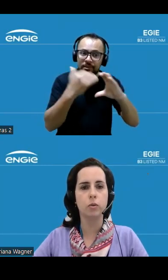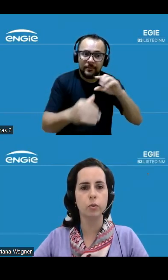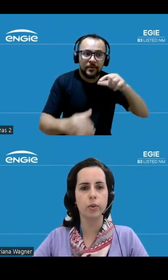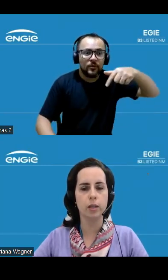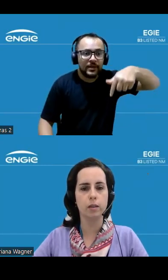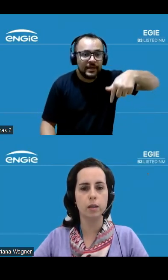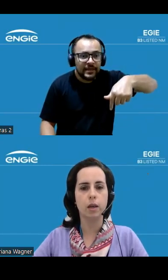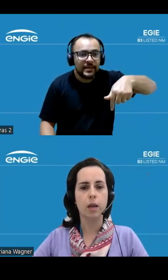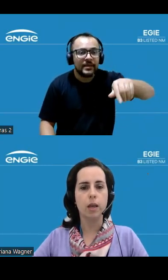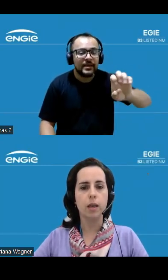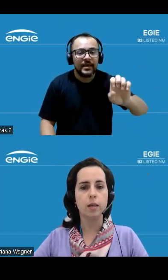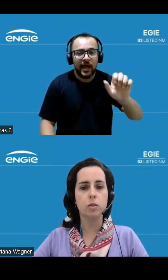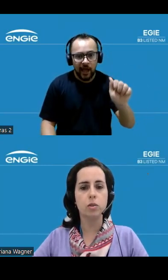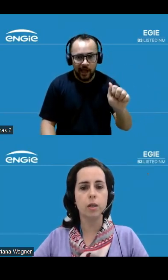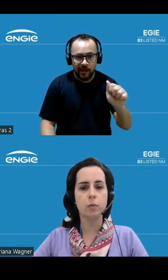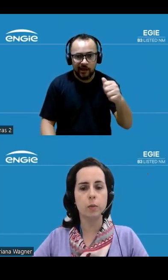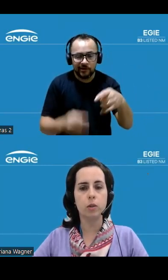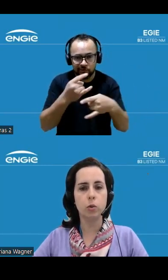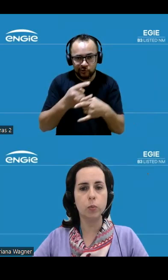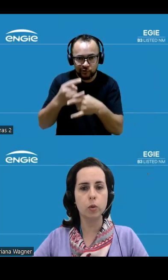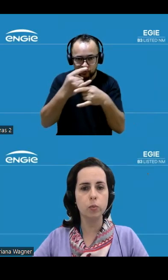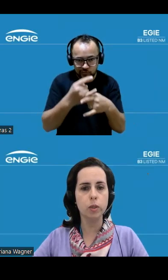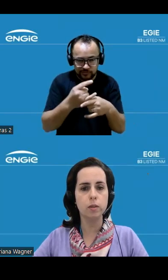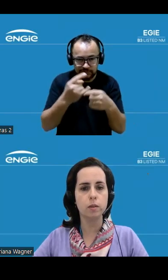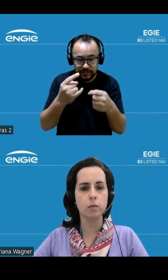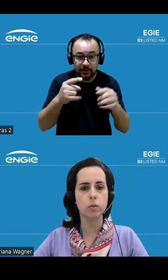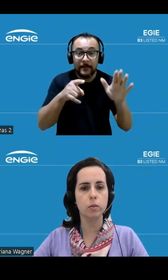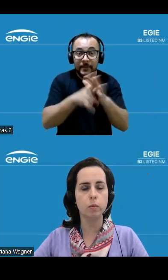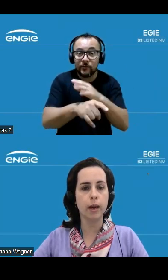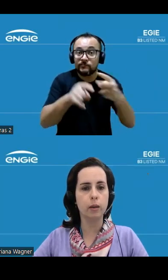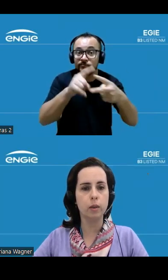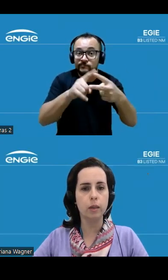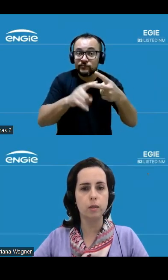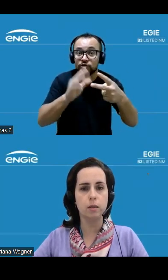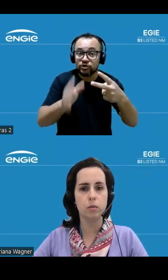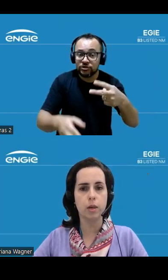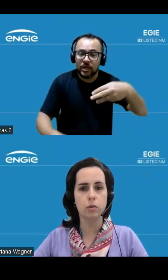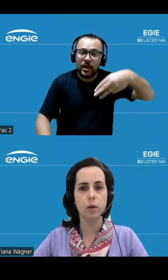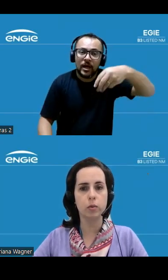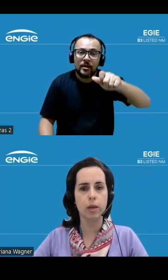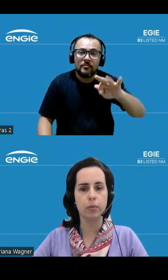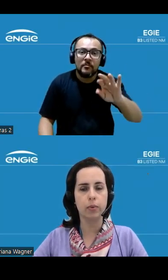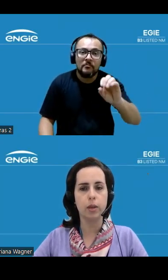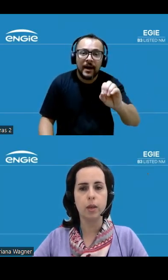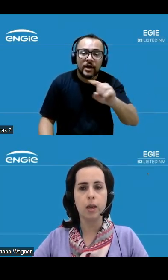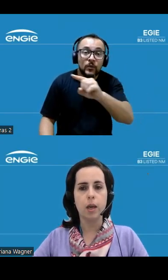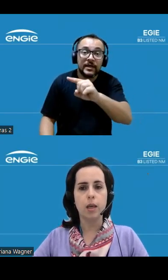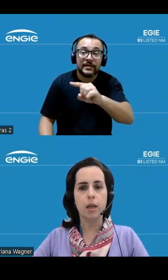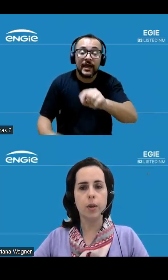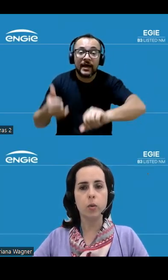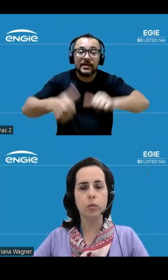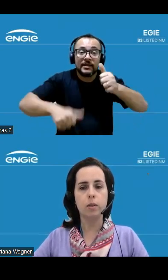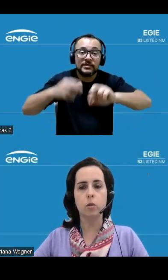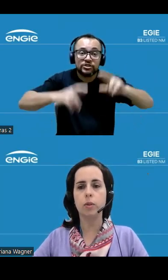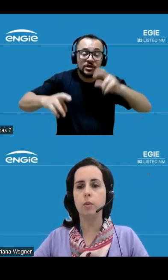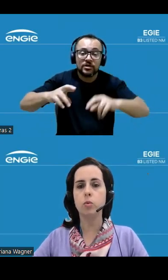videoconferência e a gente tem as primeiras duas perguntas são do Mário analista slide do Banco Safra e